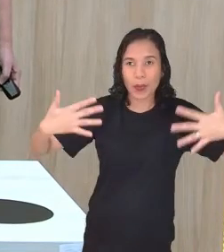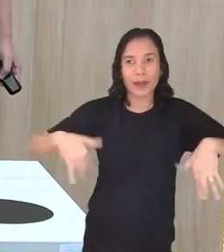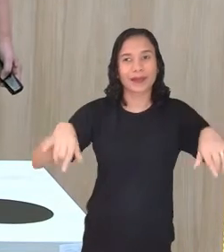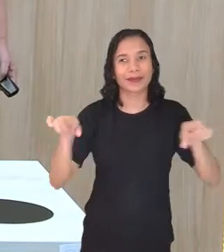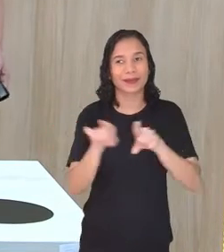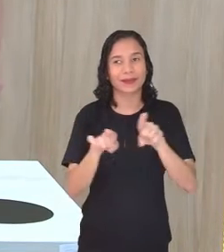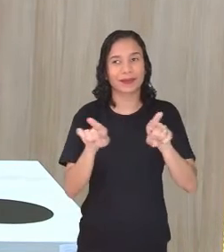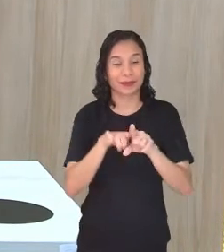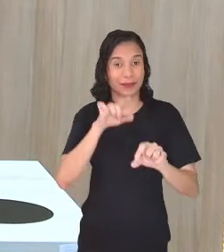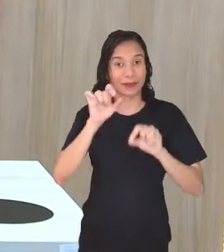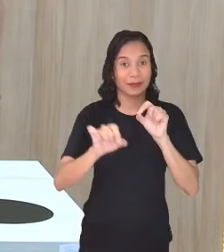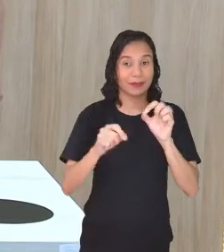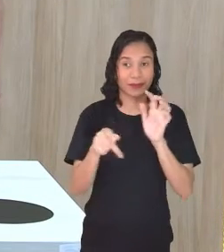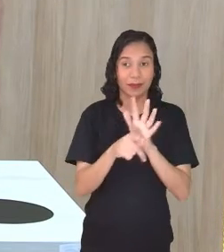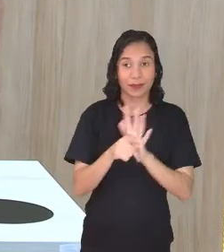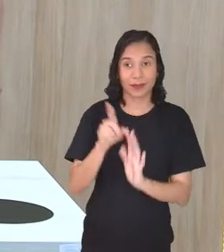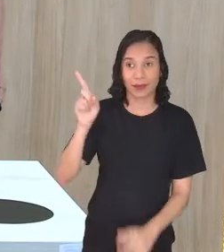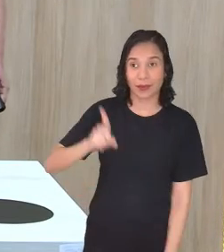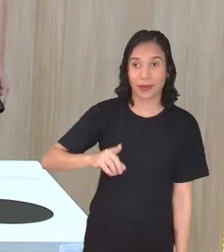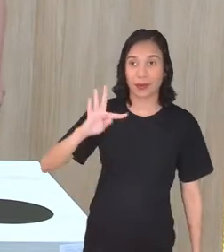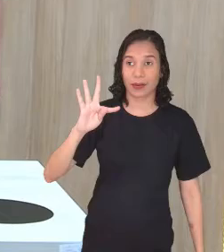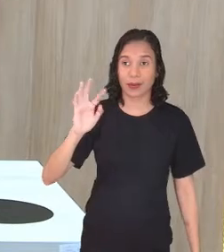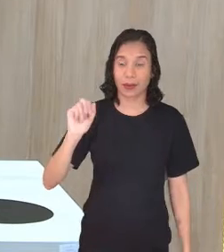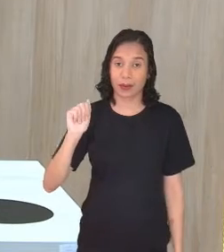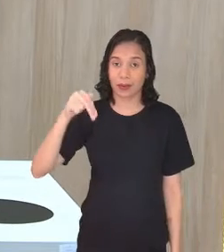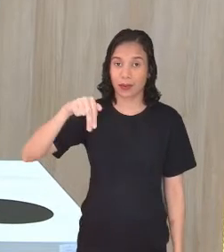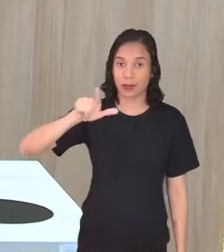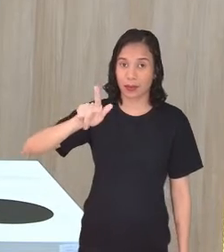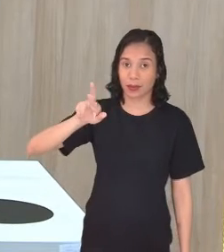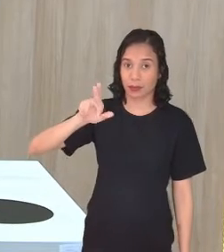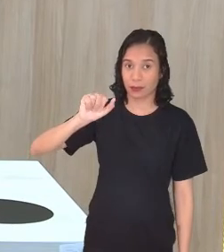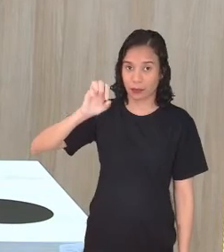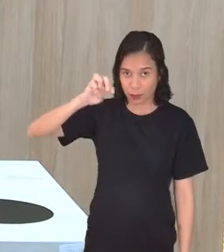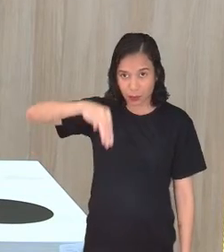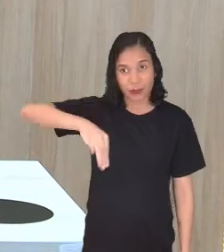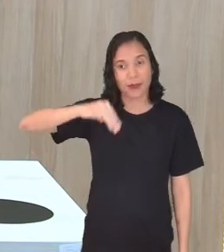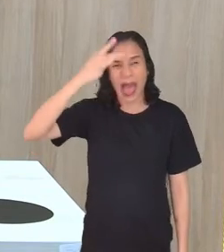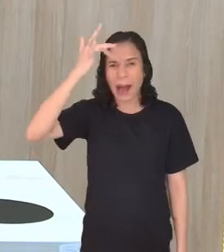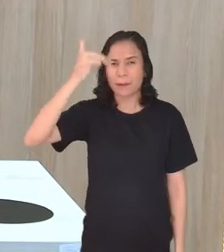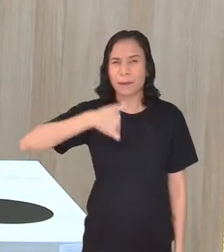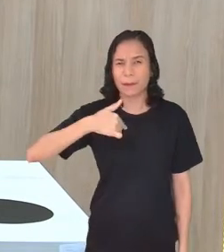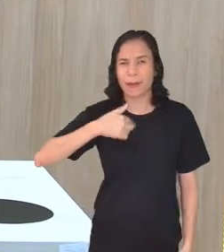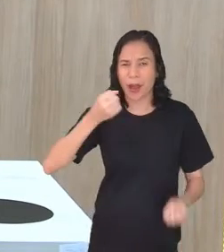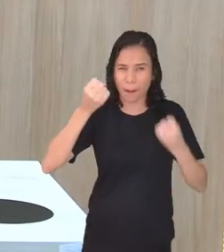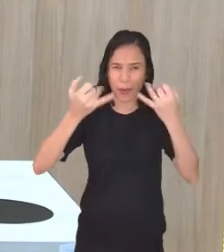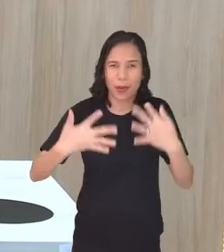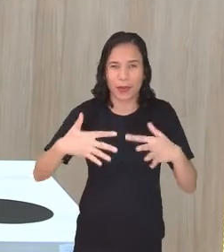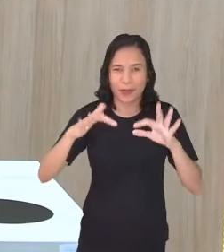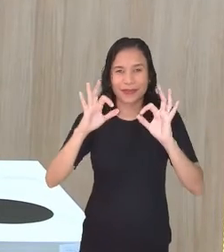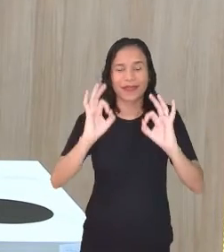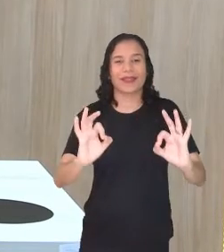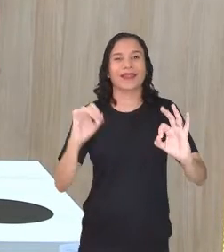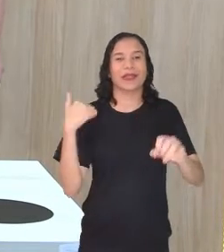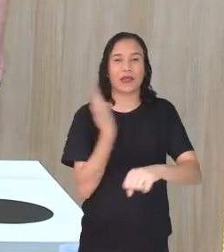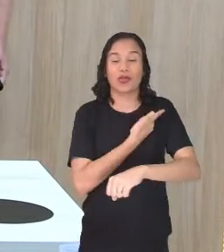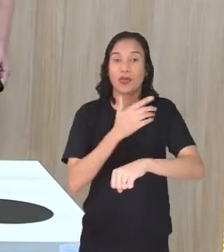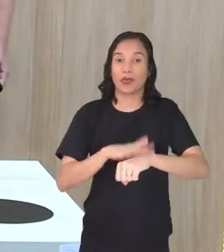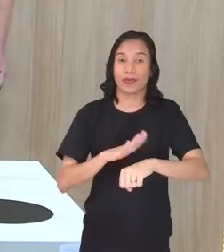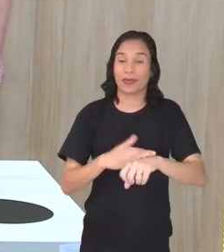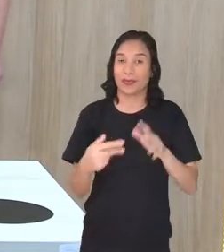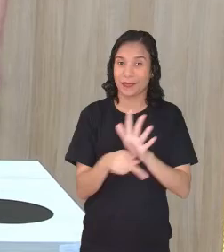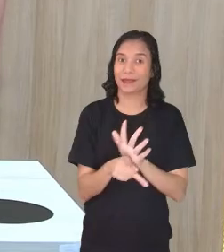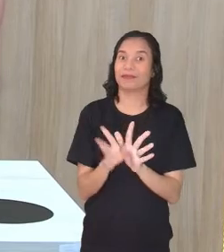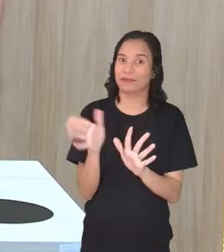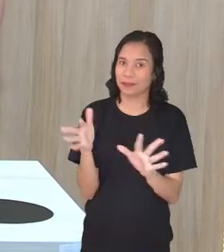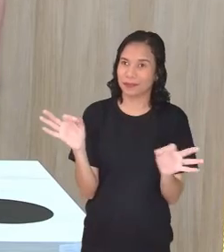E aqui é o Tangram, que são outras peças, mas amanhã eu retomo isso aqui, tá? Porque a gente está, assim, com